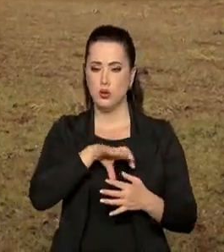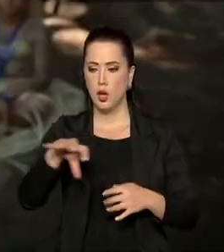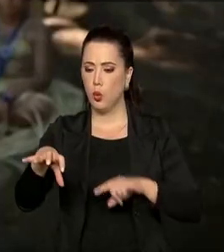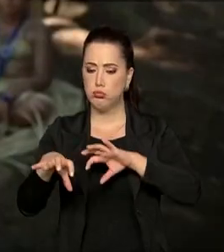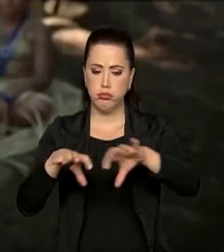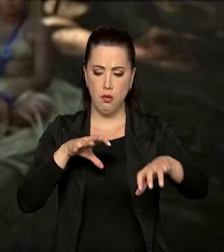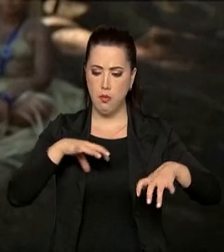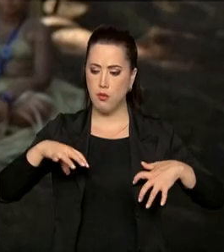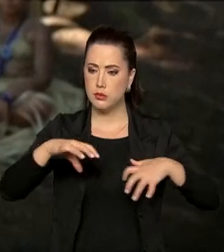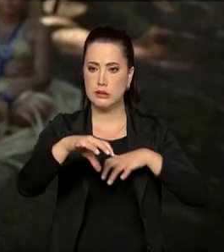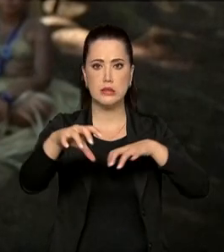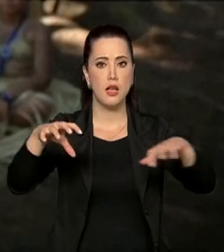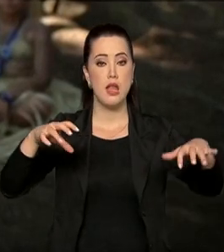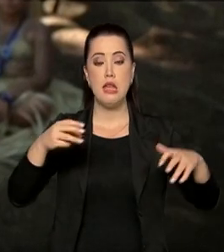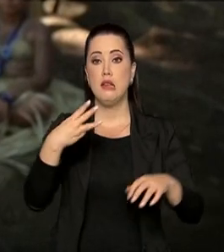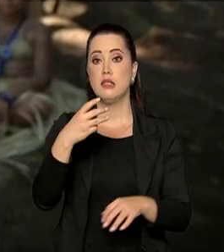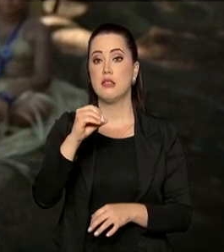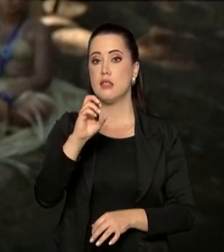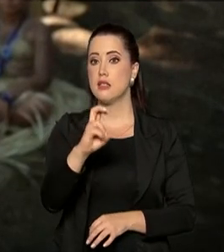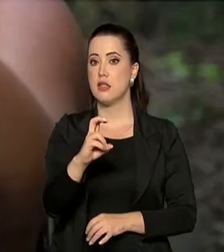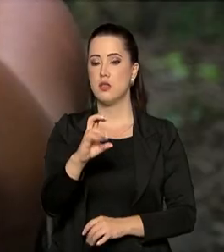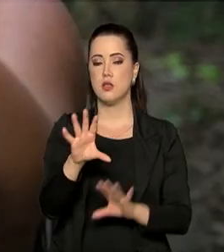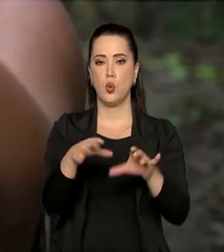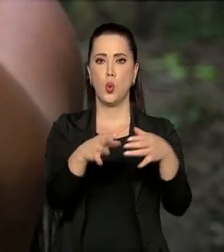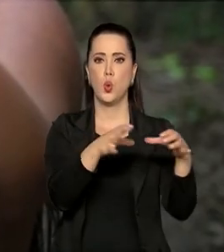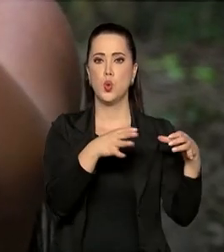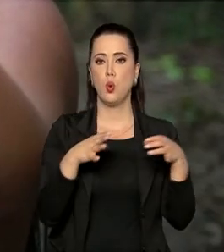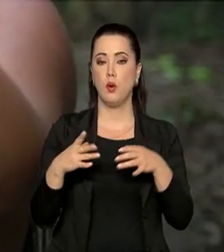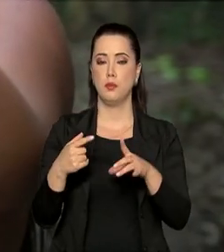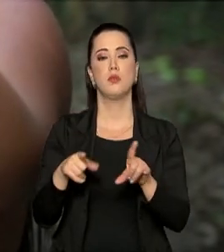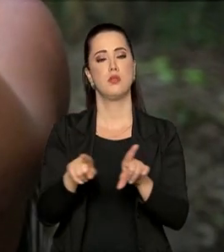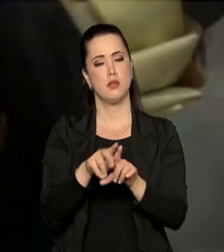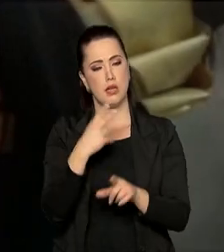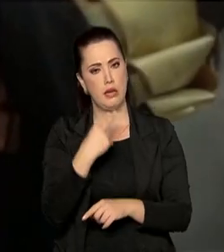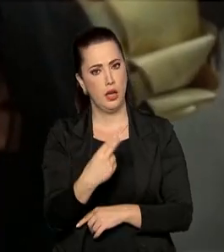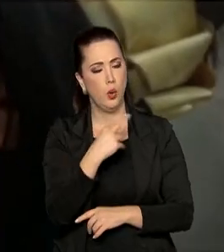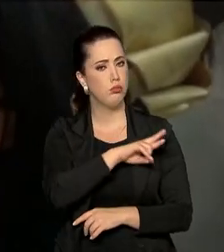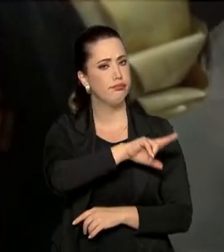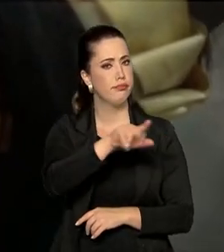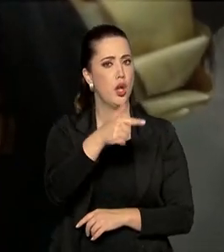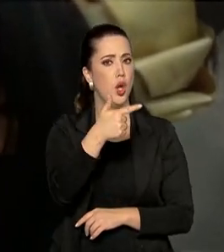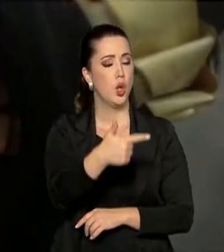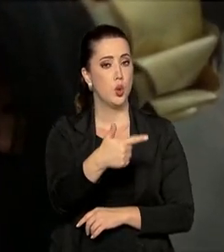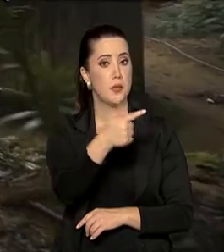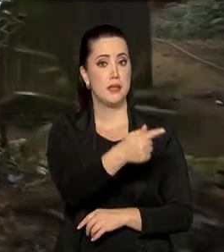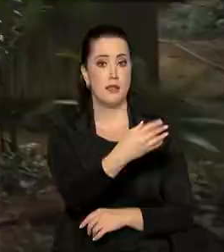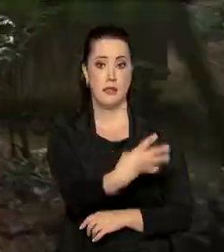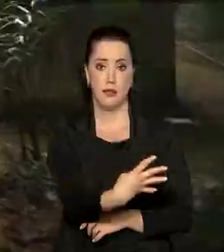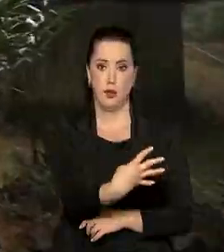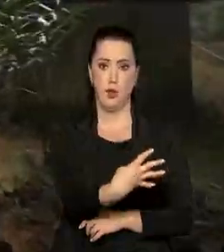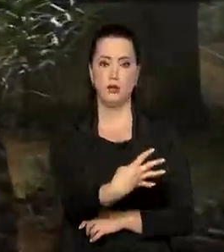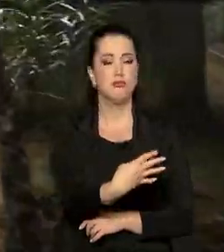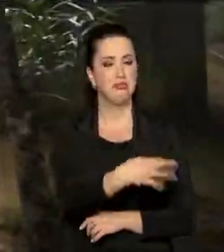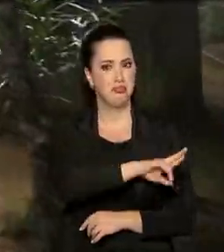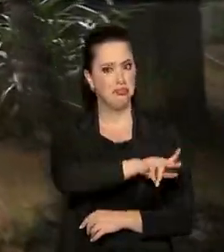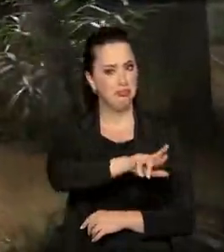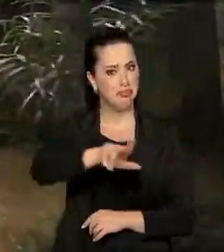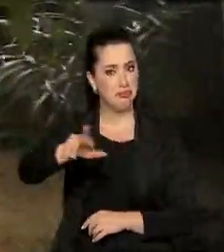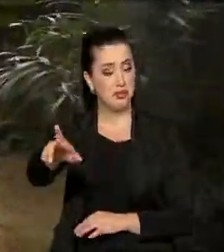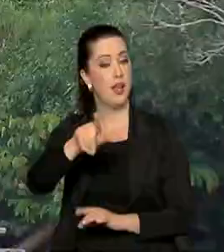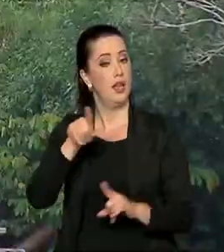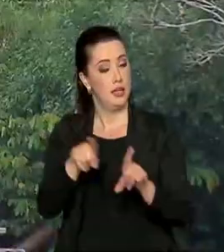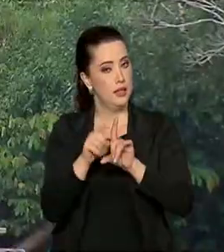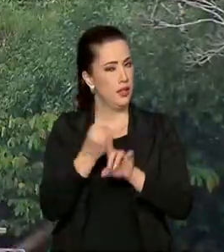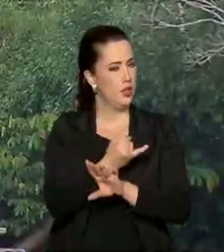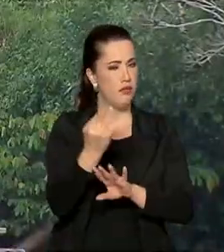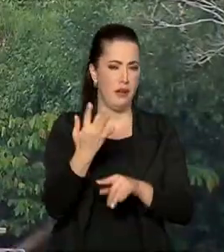em 305 etnias, falam 274 línguas. Dentro desse quadro geral surgem